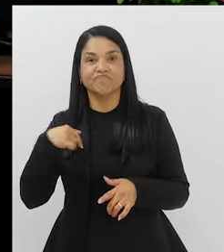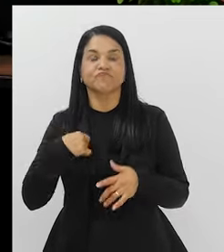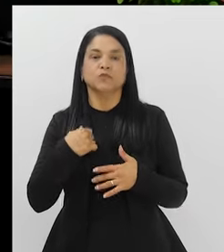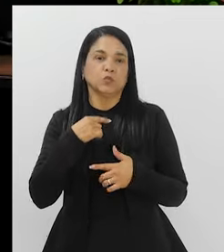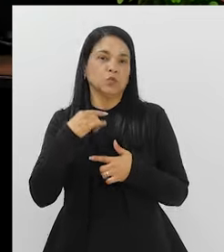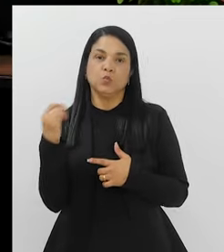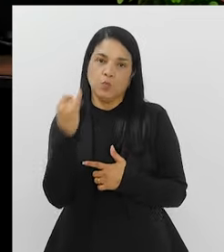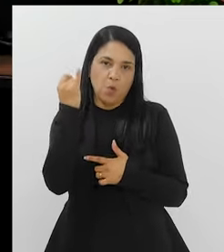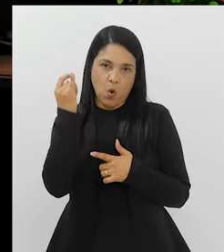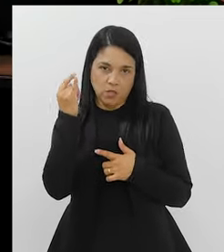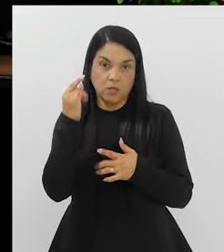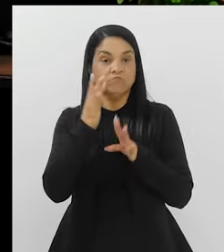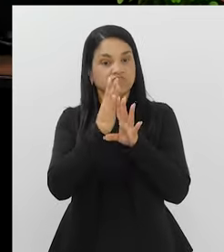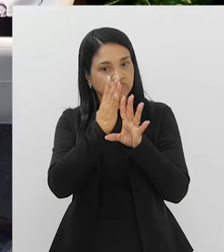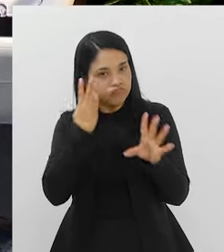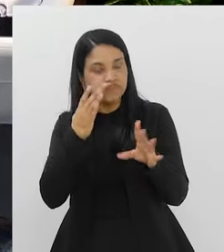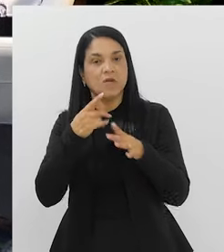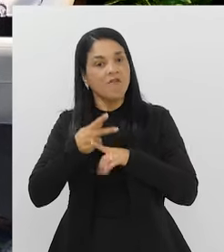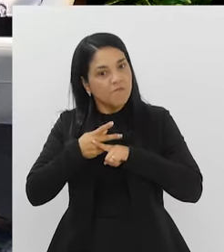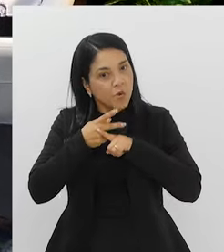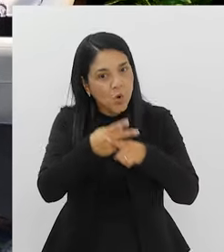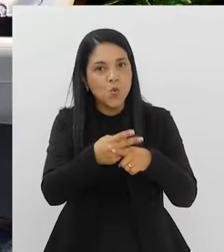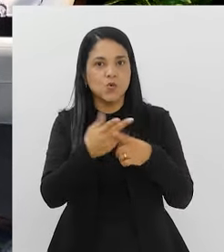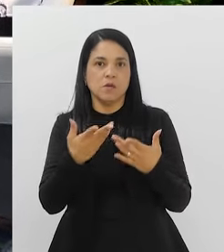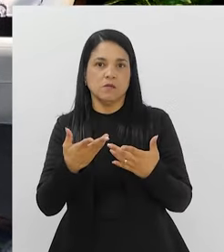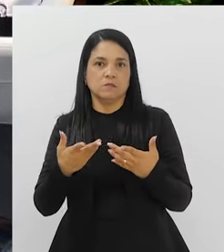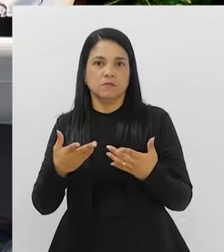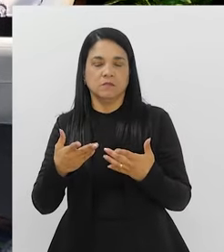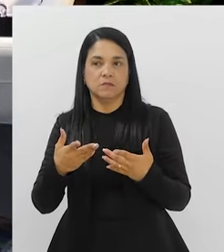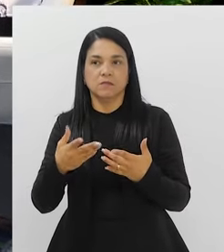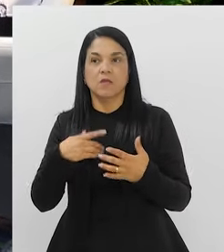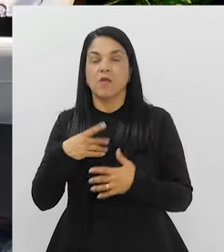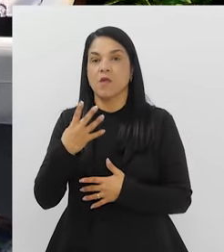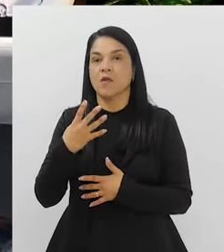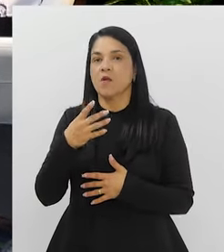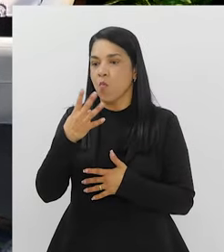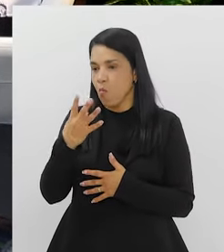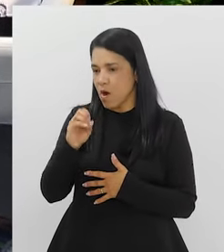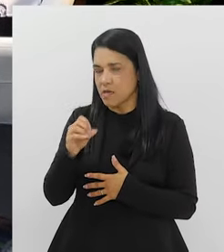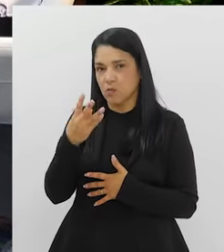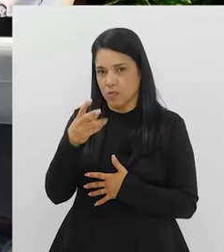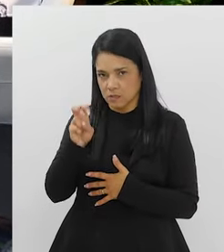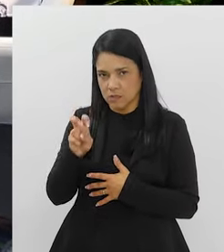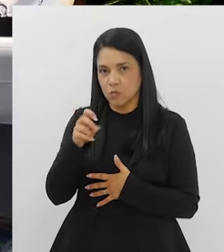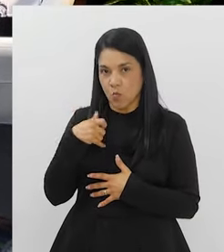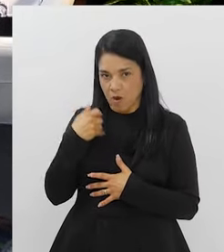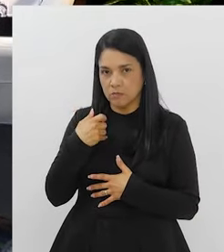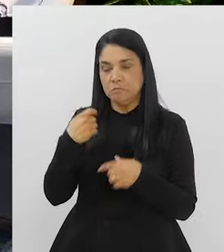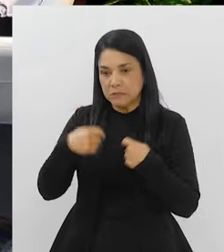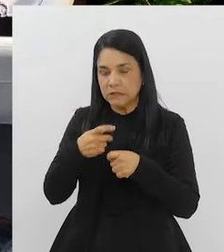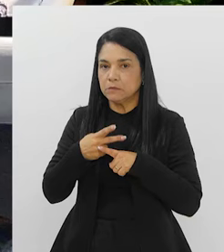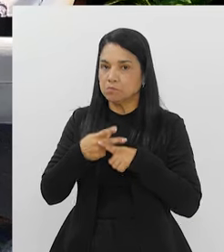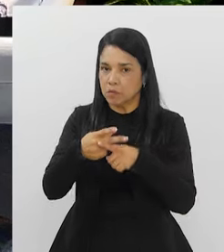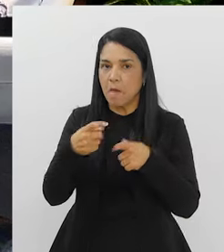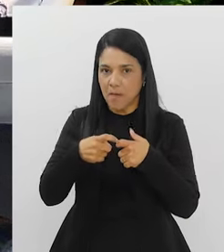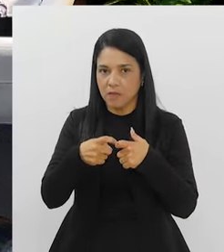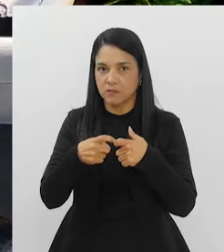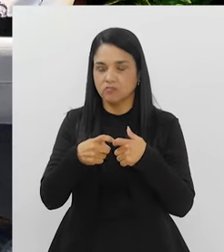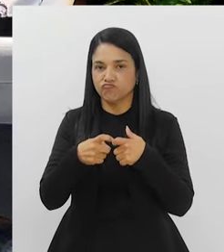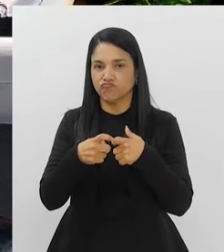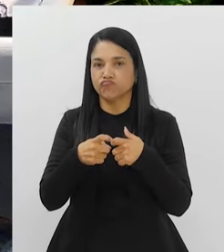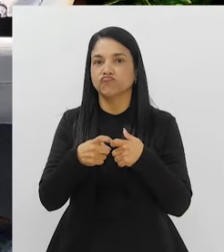Vá atrás. Procure. menos uma vez, depois dos 40 anos, 45 anos, todo mundo deveria fazer. Todo mundo deveria.